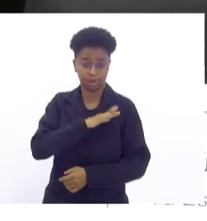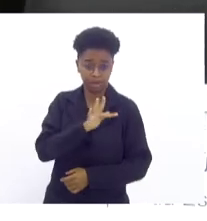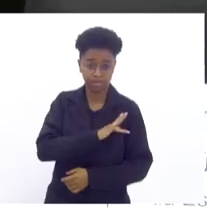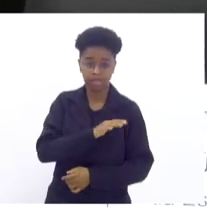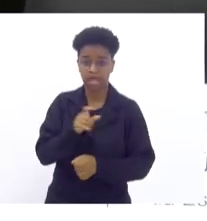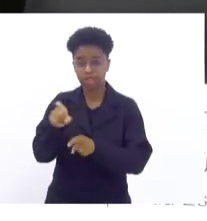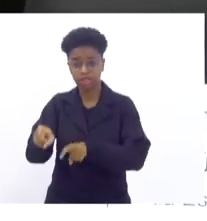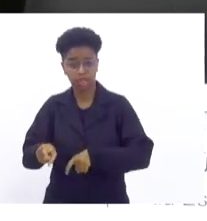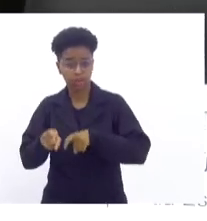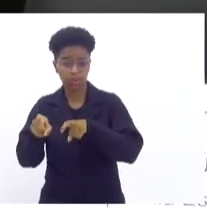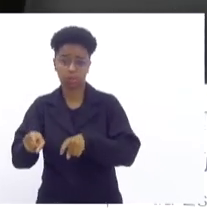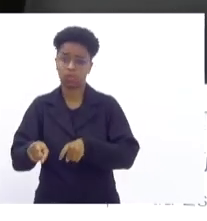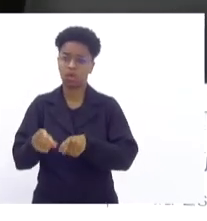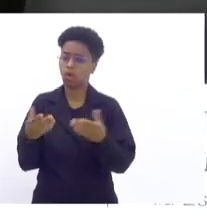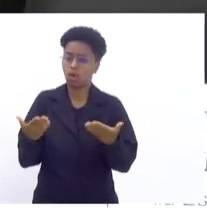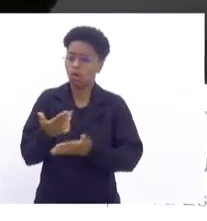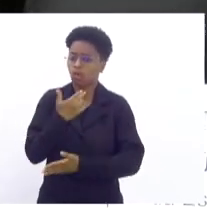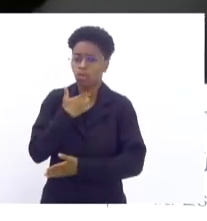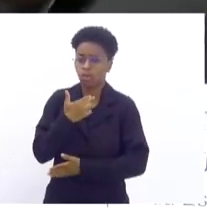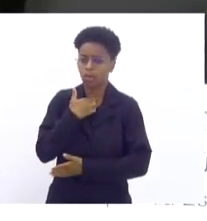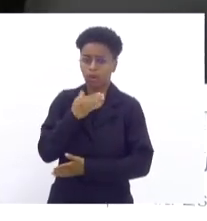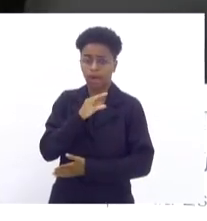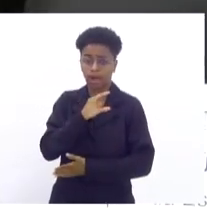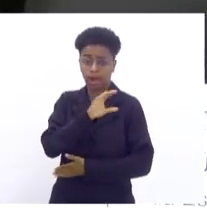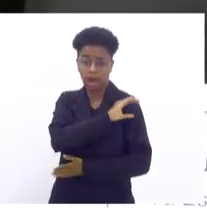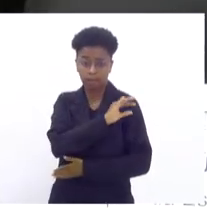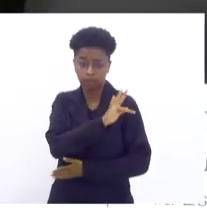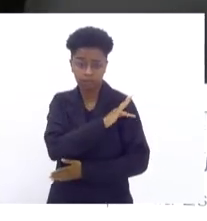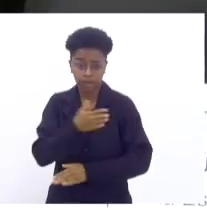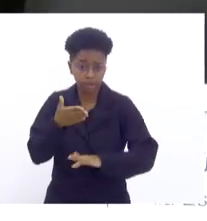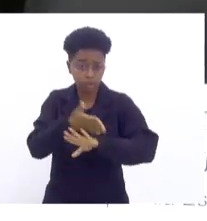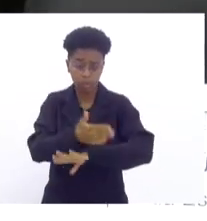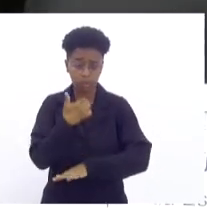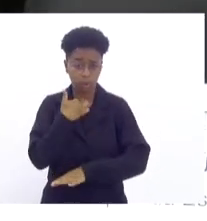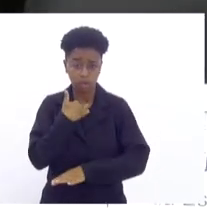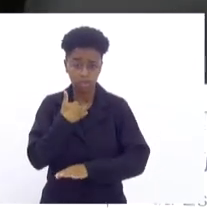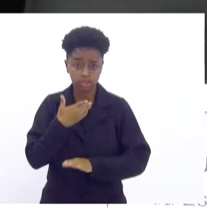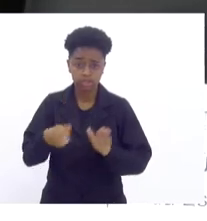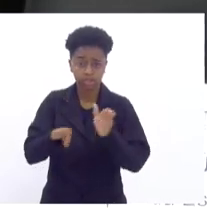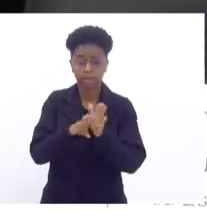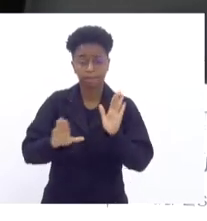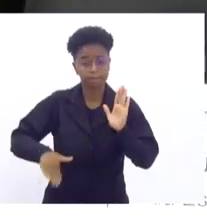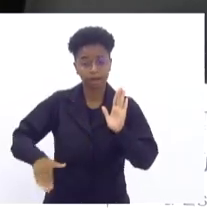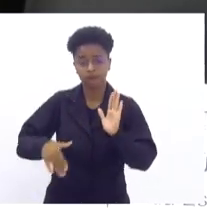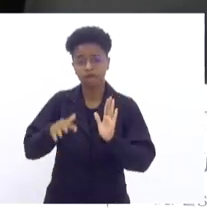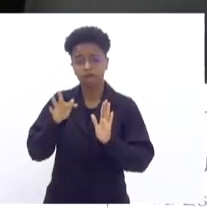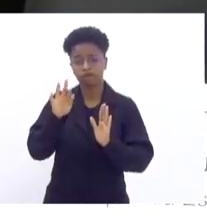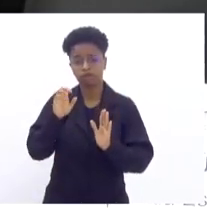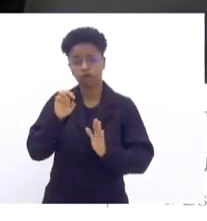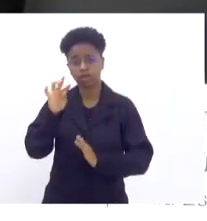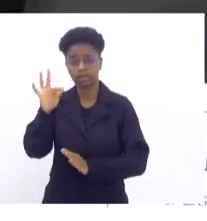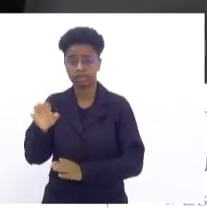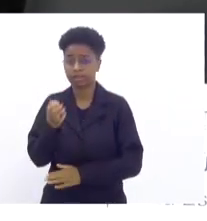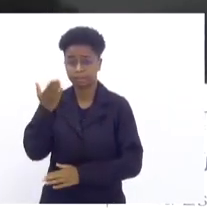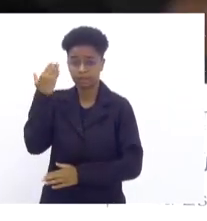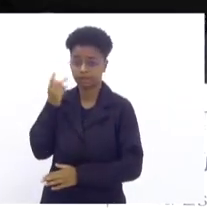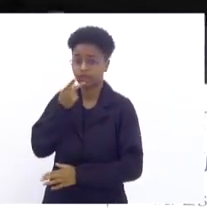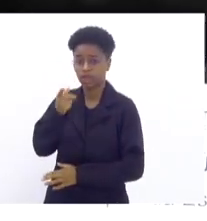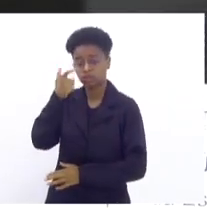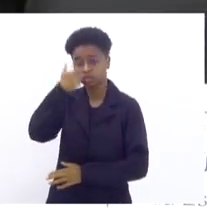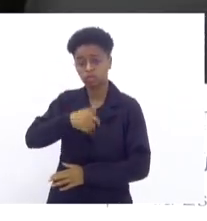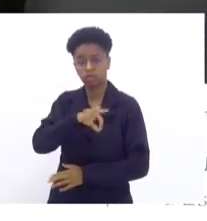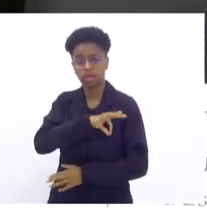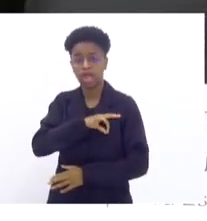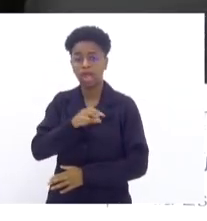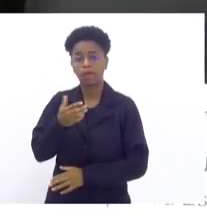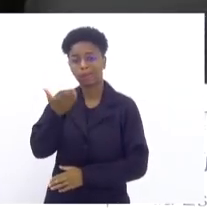interior. Hoje você não pode mais em Cabo Frio chegar na Praia do Forte, eu sou policial militar, antigamente eu para a Praia do Forte e deixava a minha arma